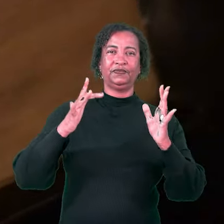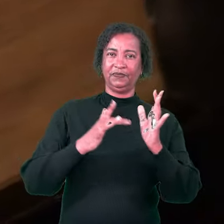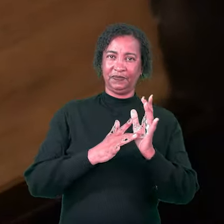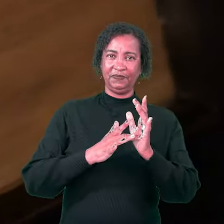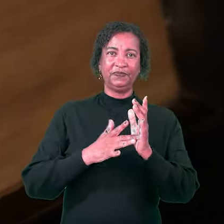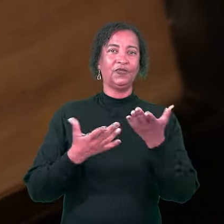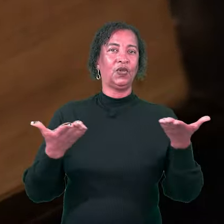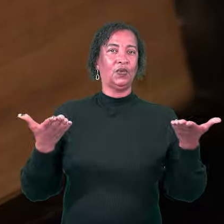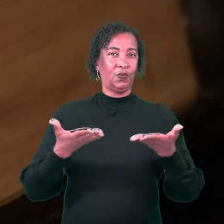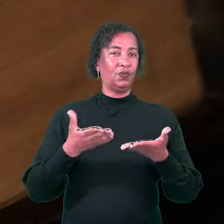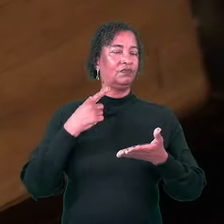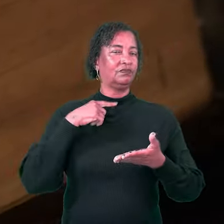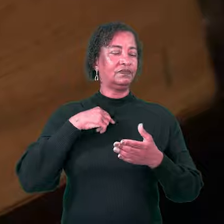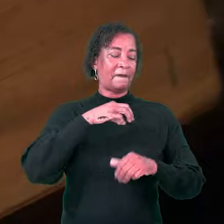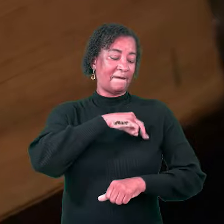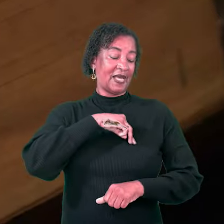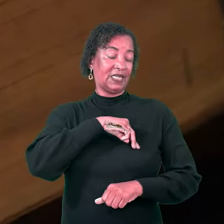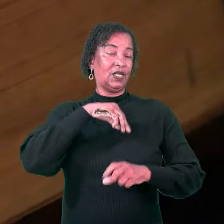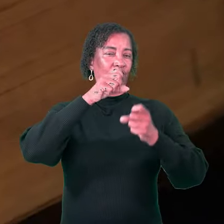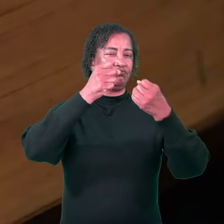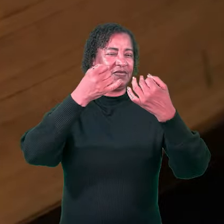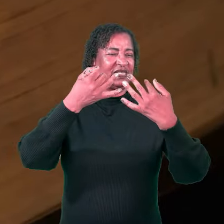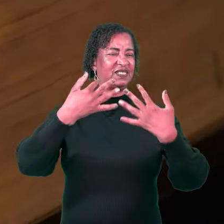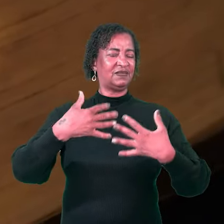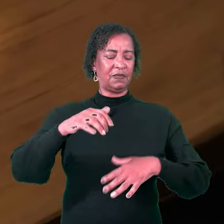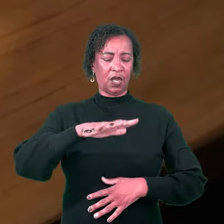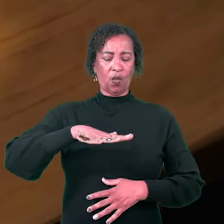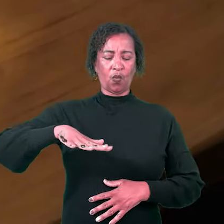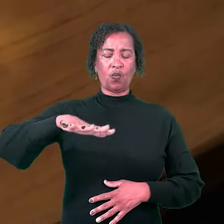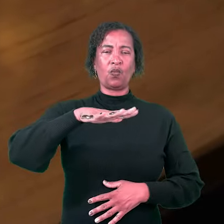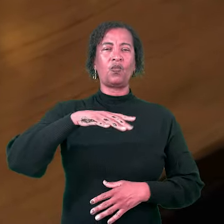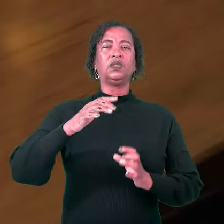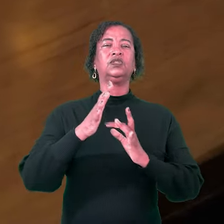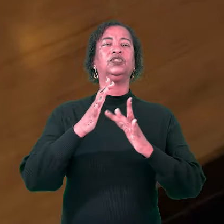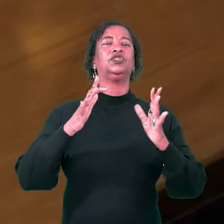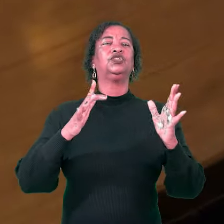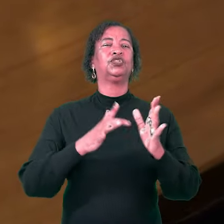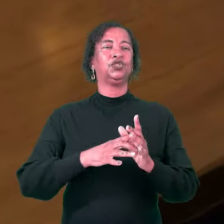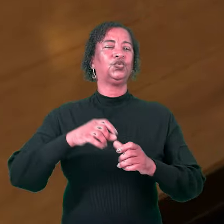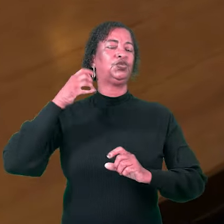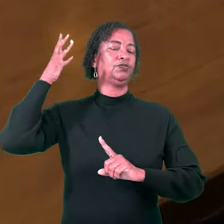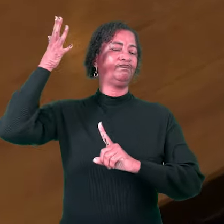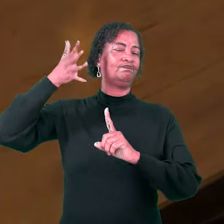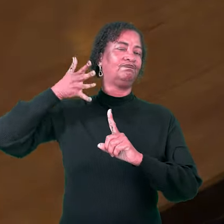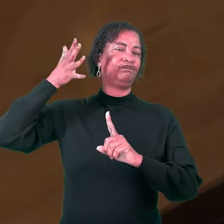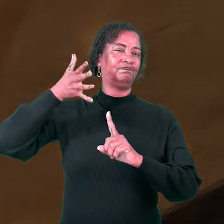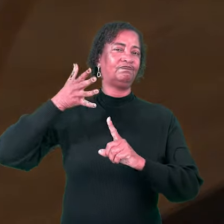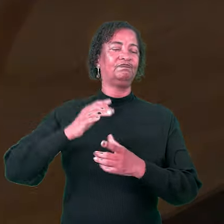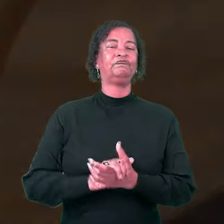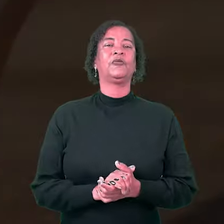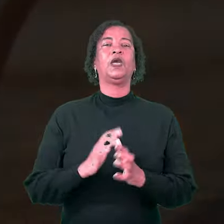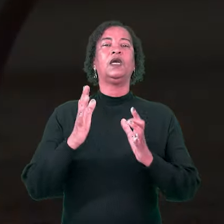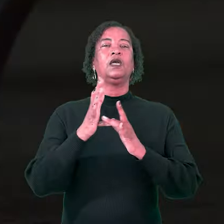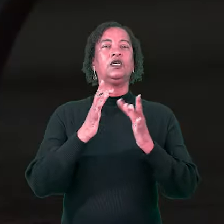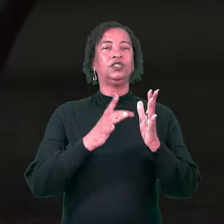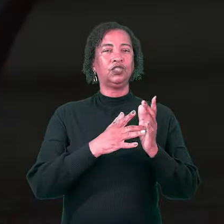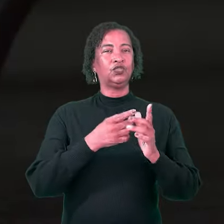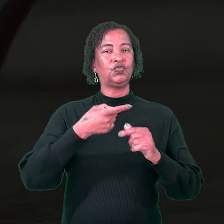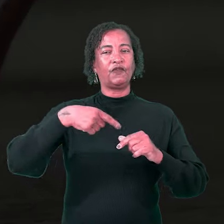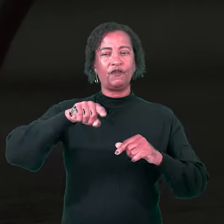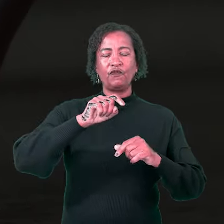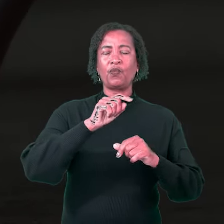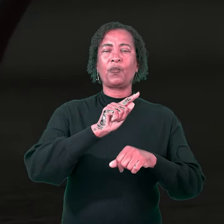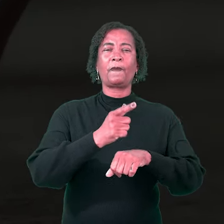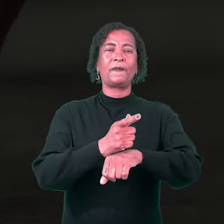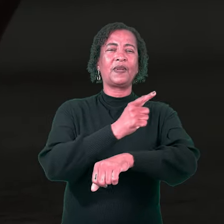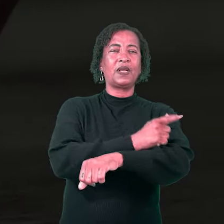Jesus. Ouça como Mateus descreve o cenário no qual Jesus disse esse discurso. Jesus foi por